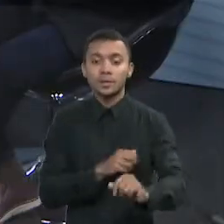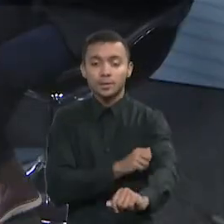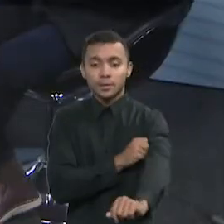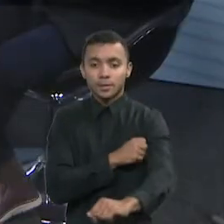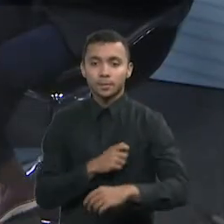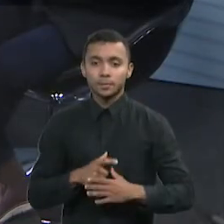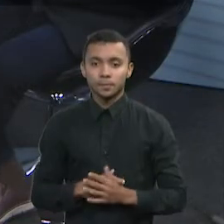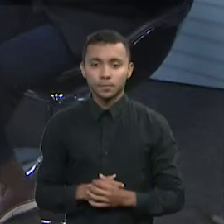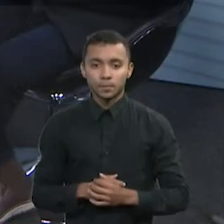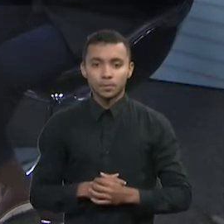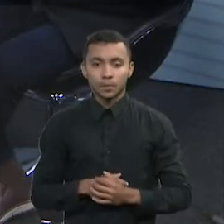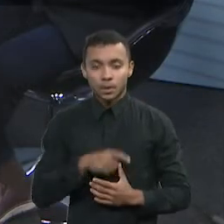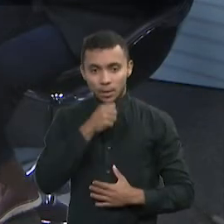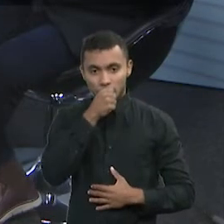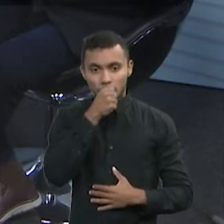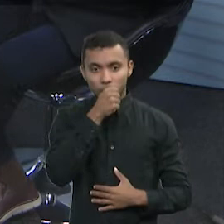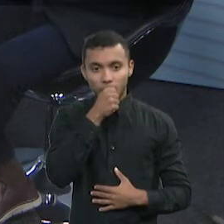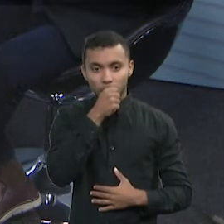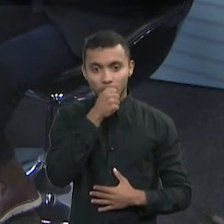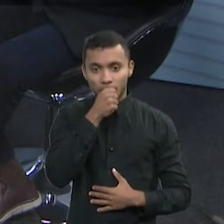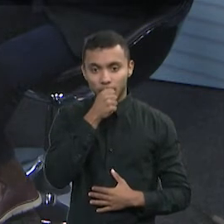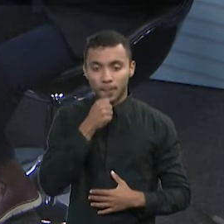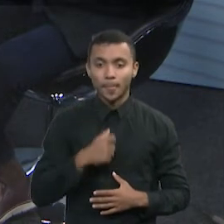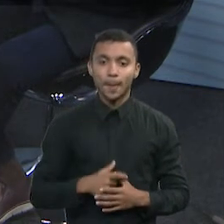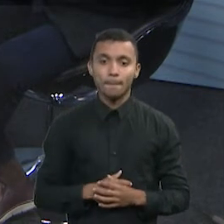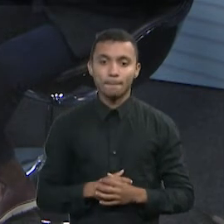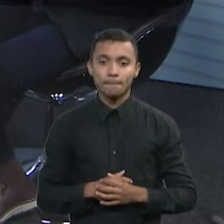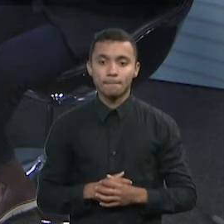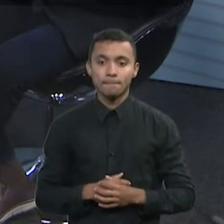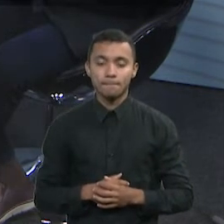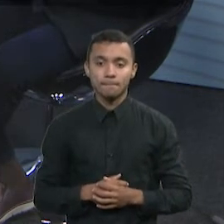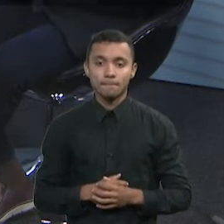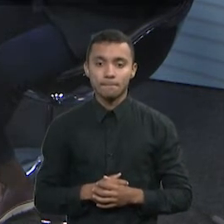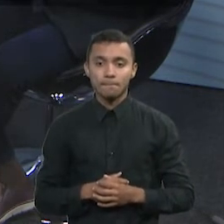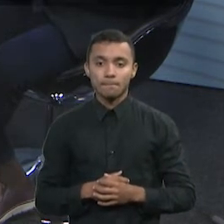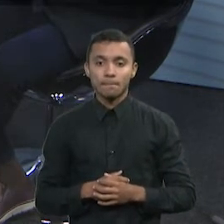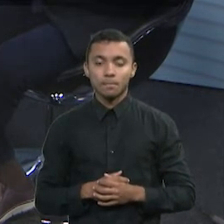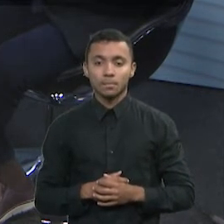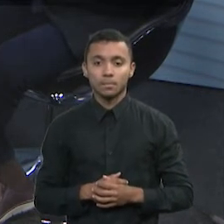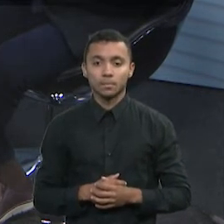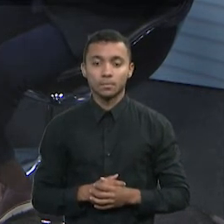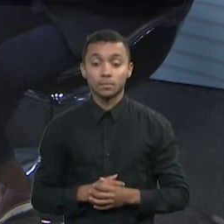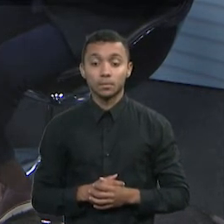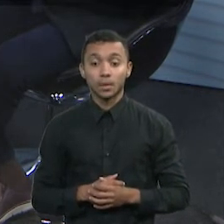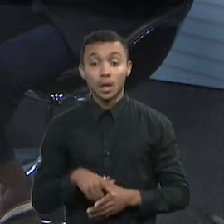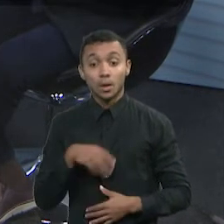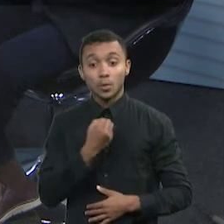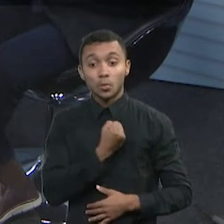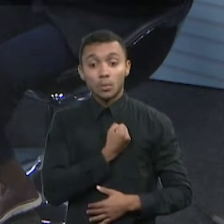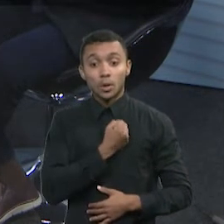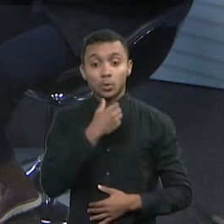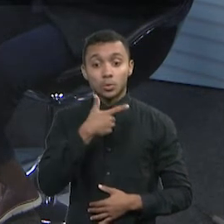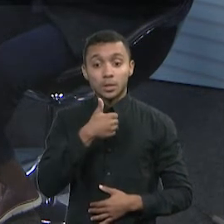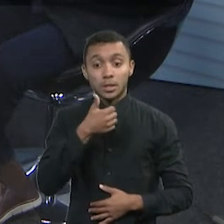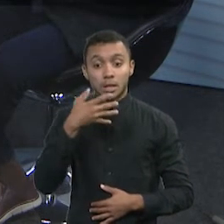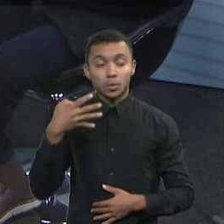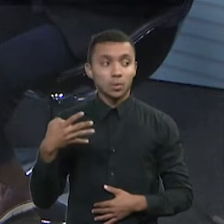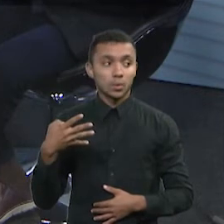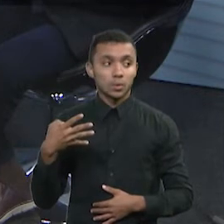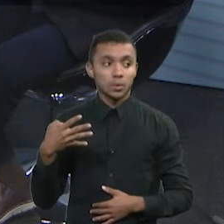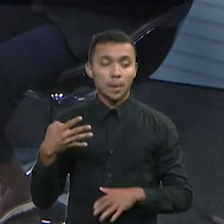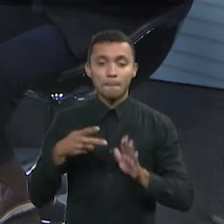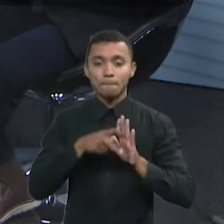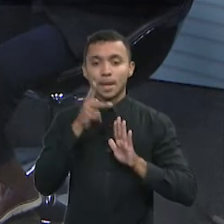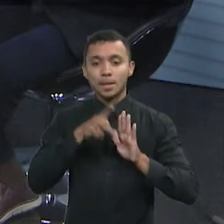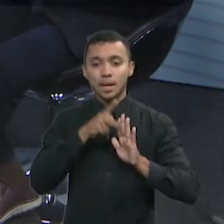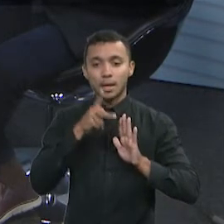portaria, uma pergunta que o nosso ouvinte telespectador pode estar se perguntando. A portaria 214, que é essa